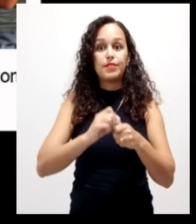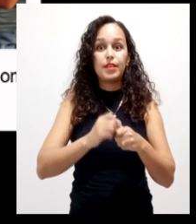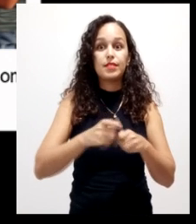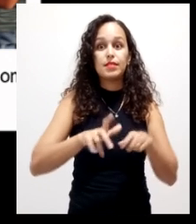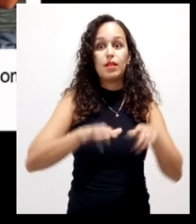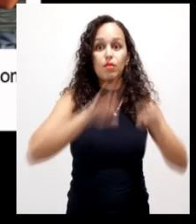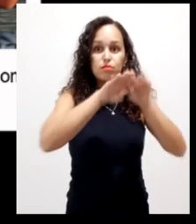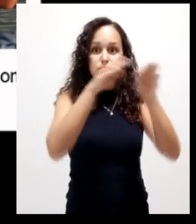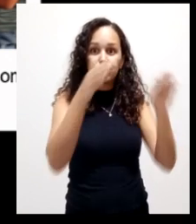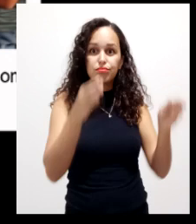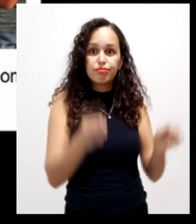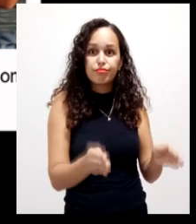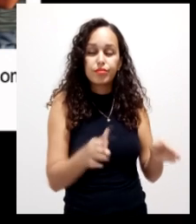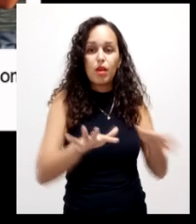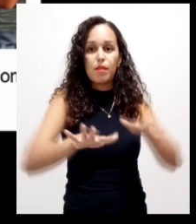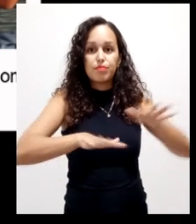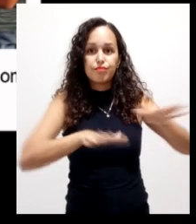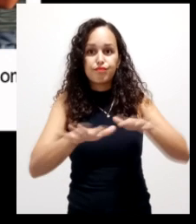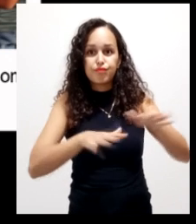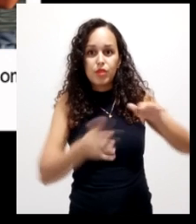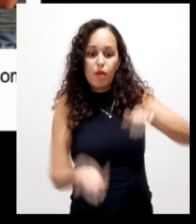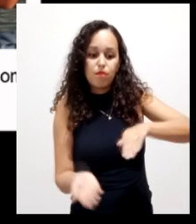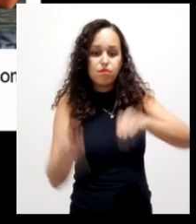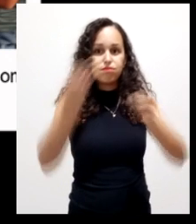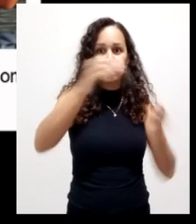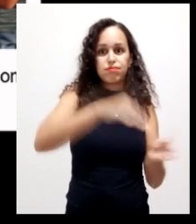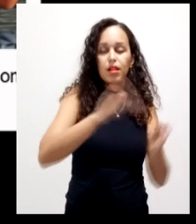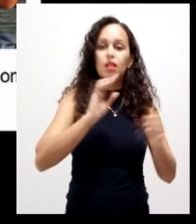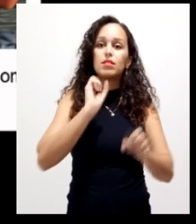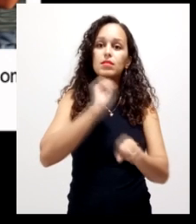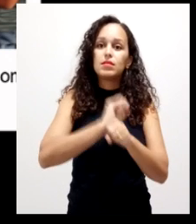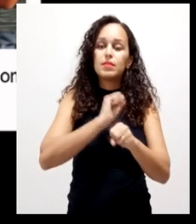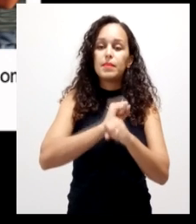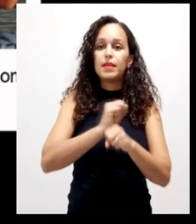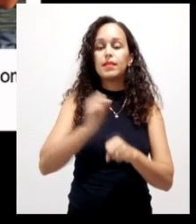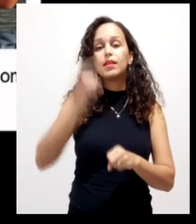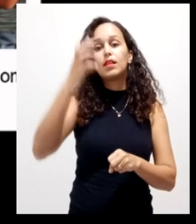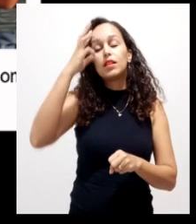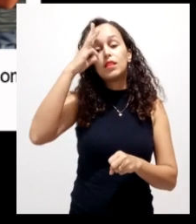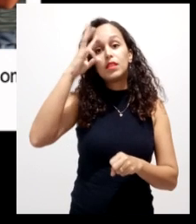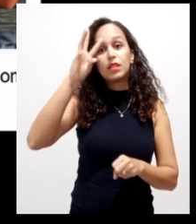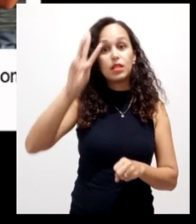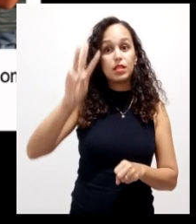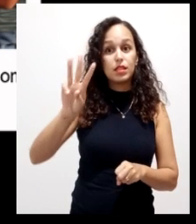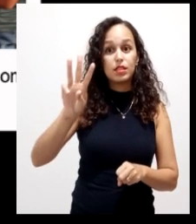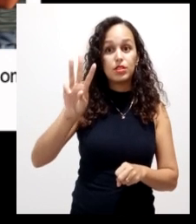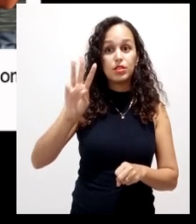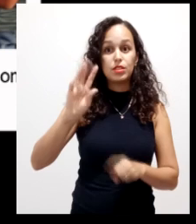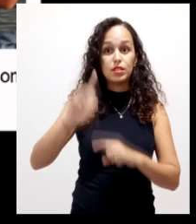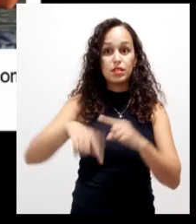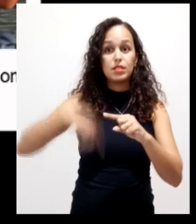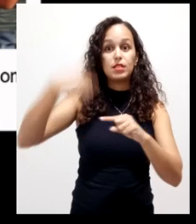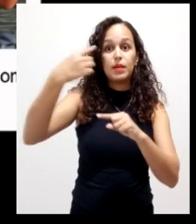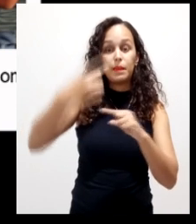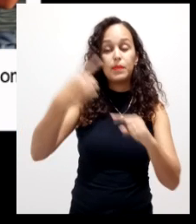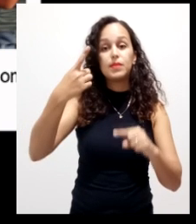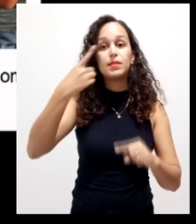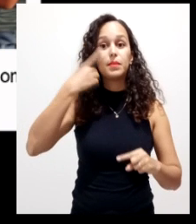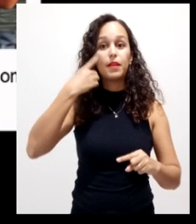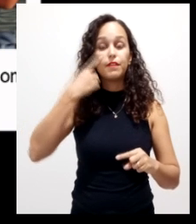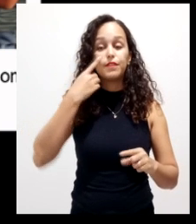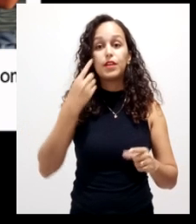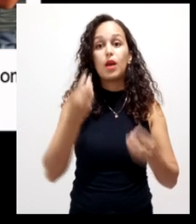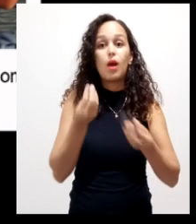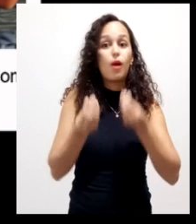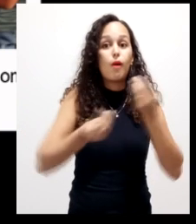é necessário que a gente verifique após três dias três dias após para ver